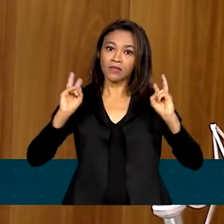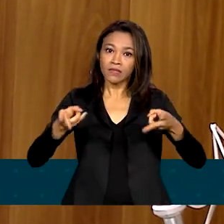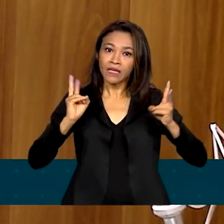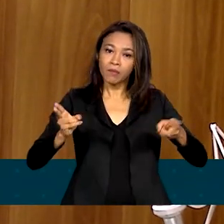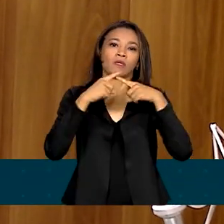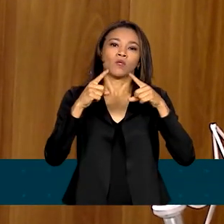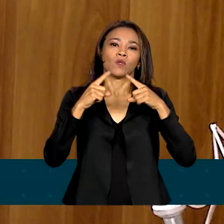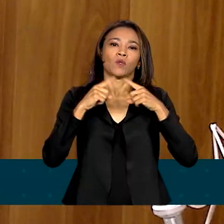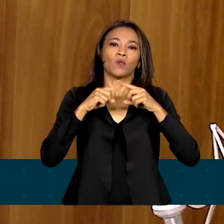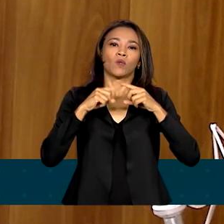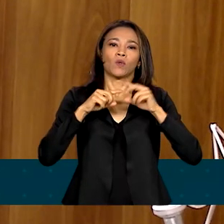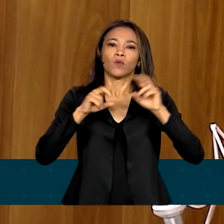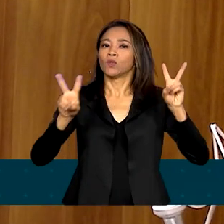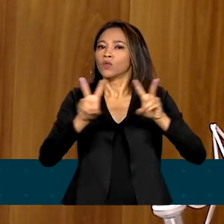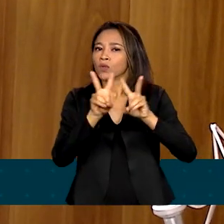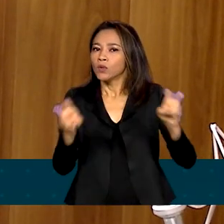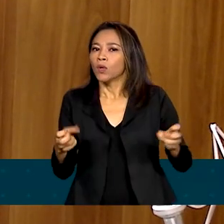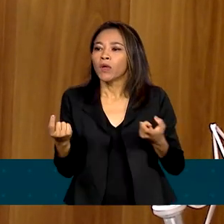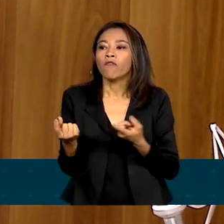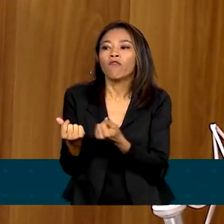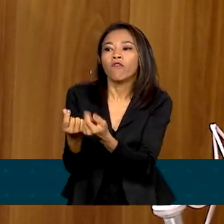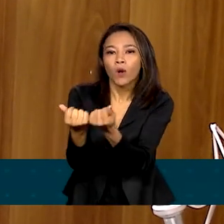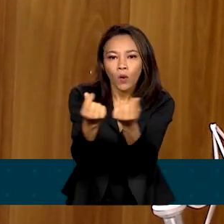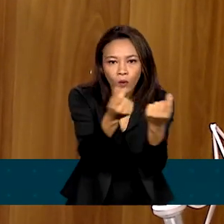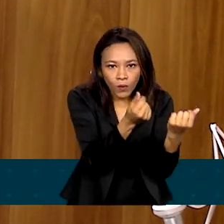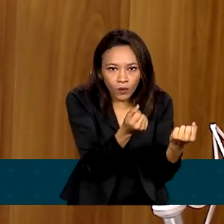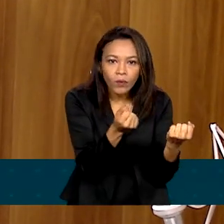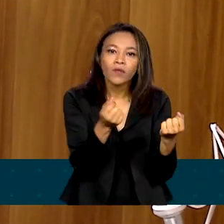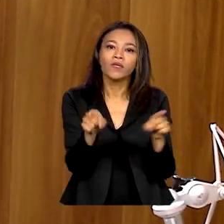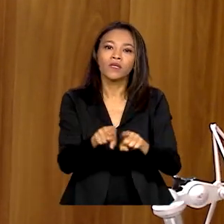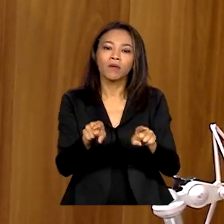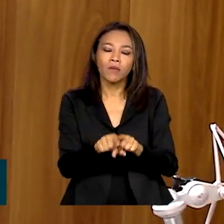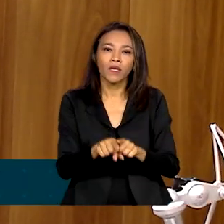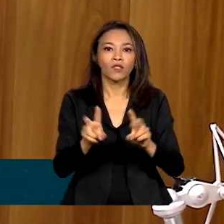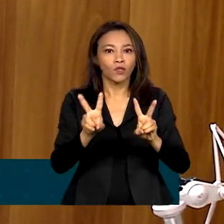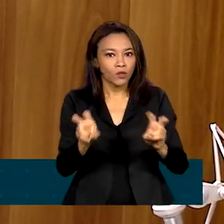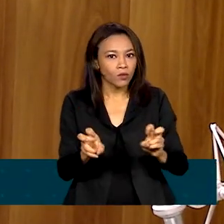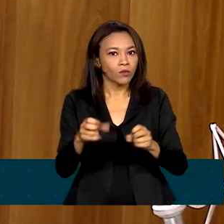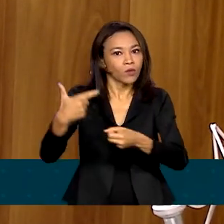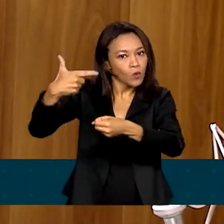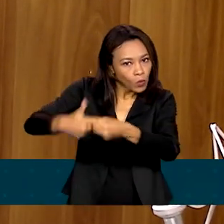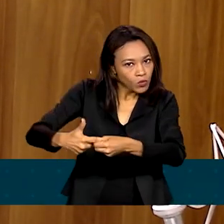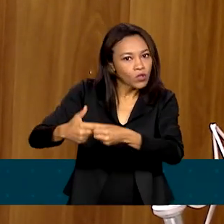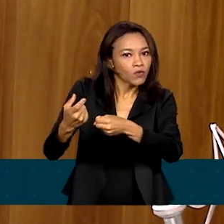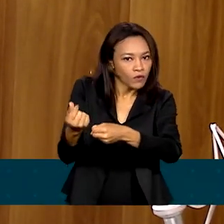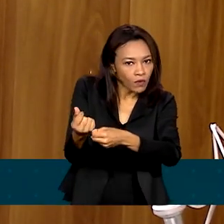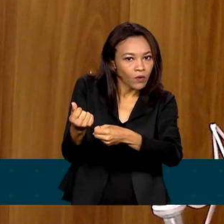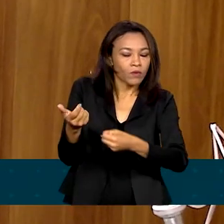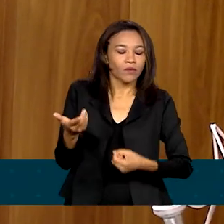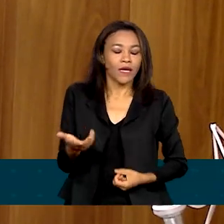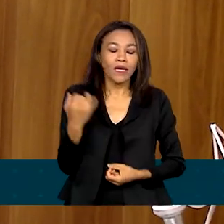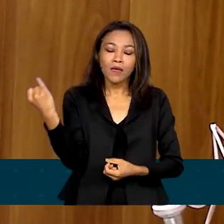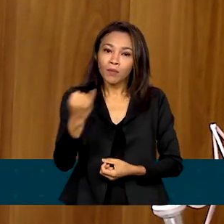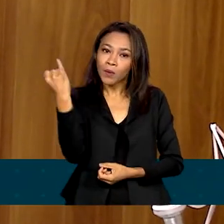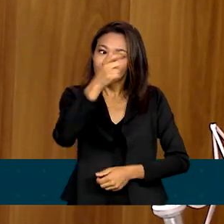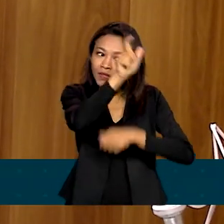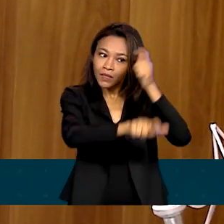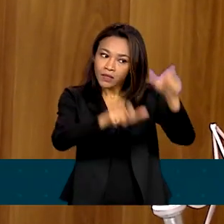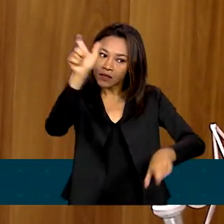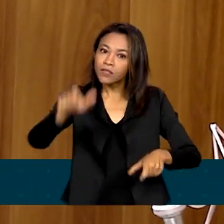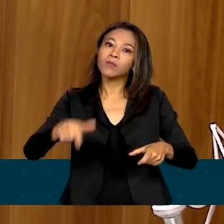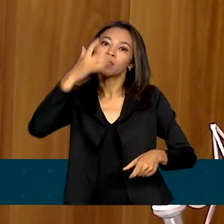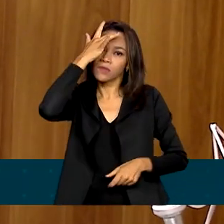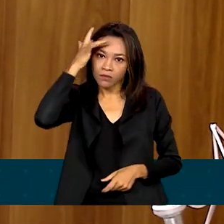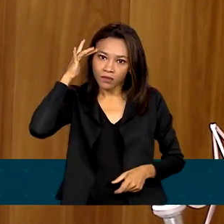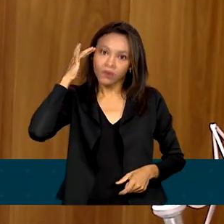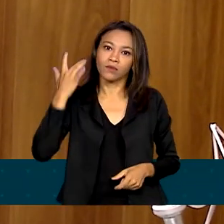e a qualidade do combustível. Então, é muito importante que os consumidores, isso os consumidores já